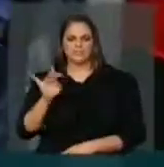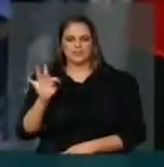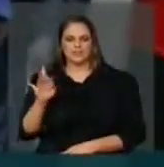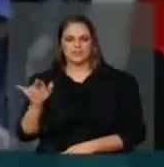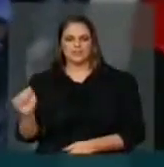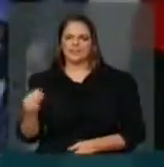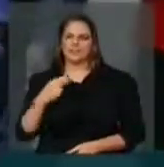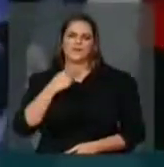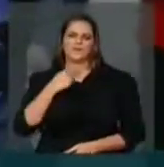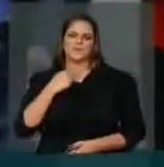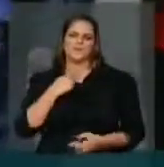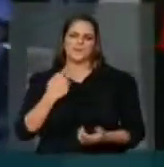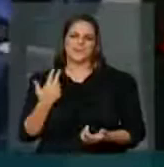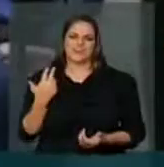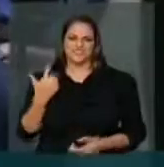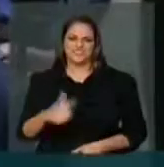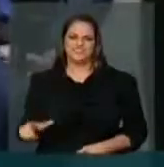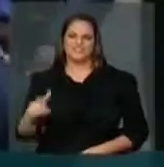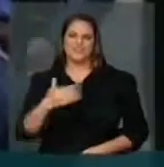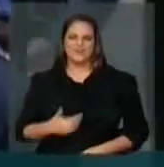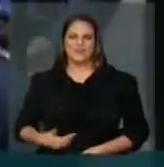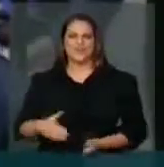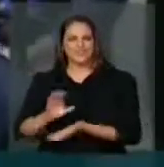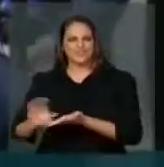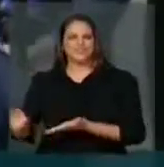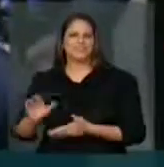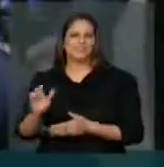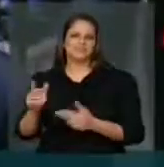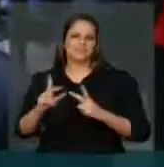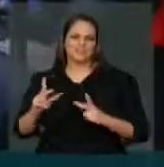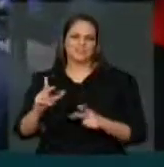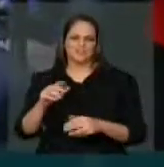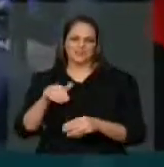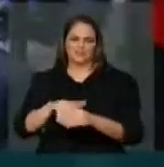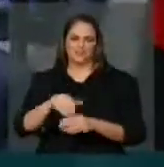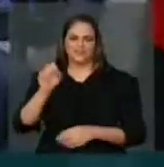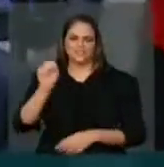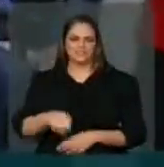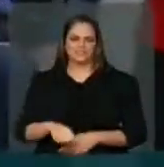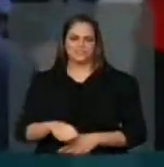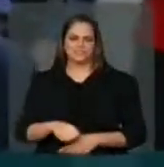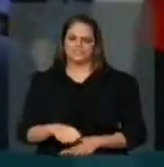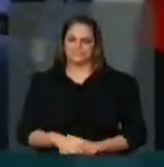é mais dinheiro público que o setor privado. O pessoal vota sim com ressalto. Obrigado.